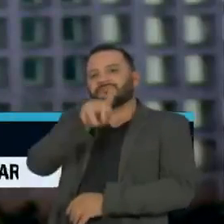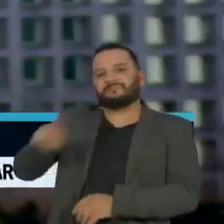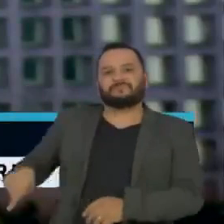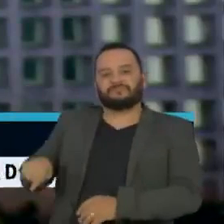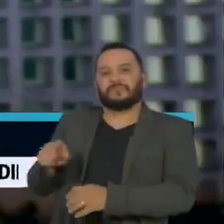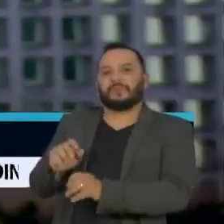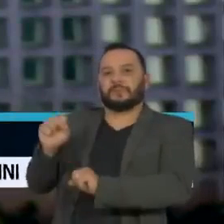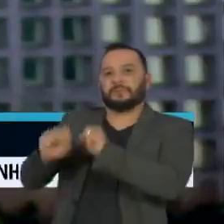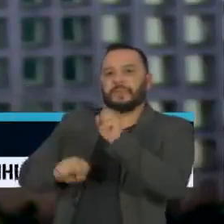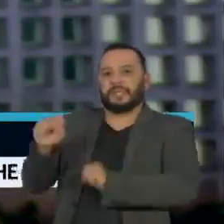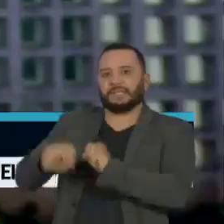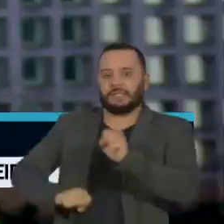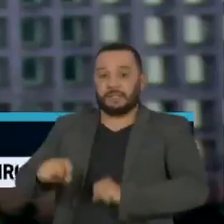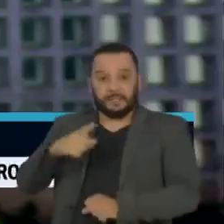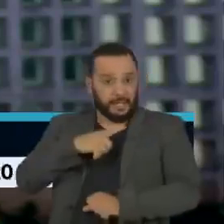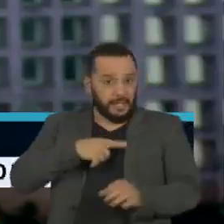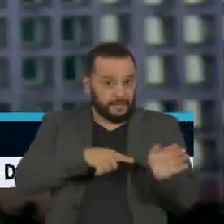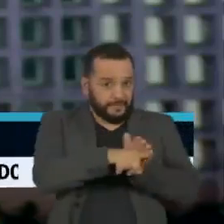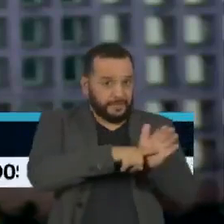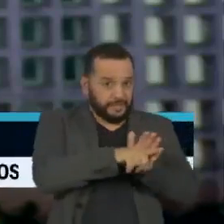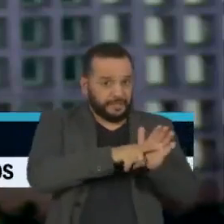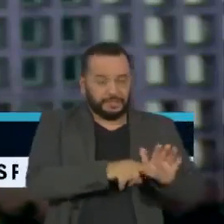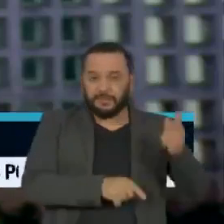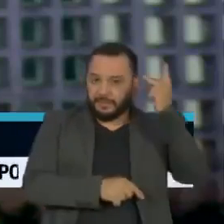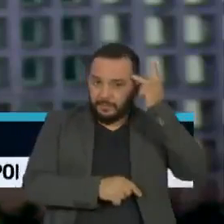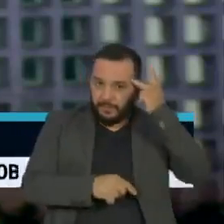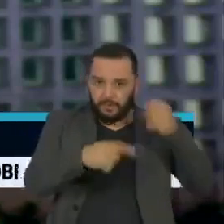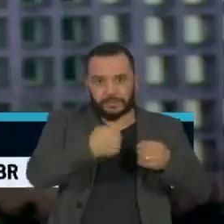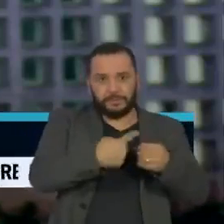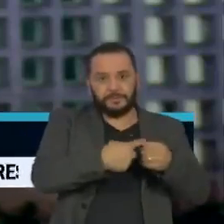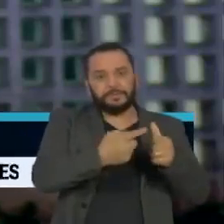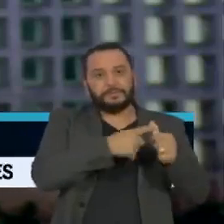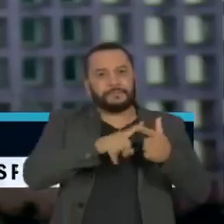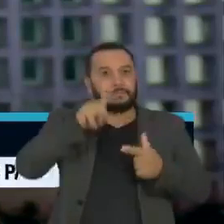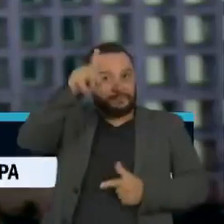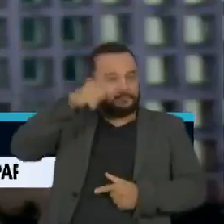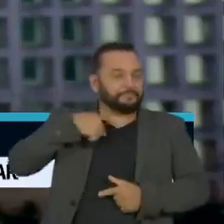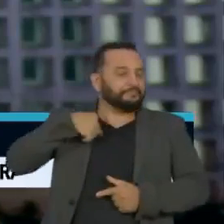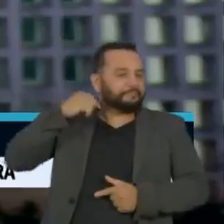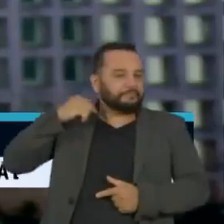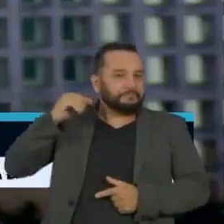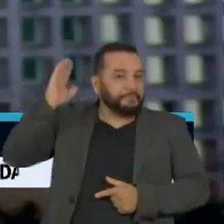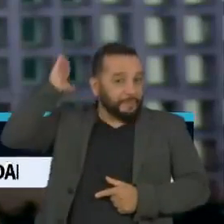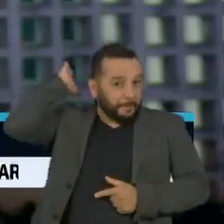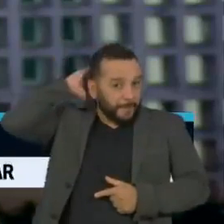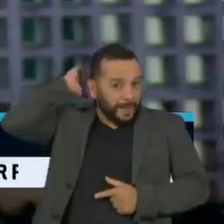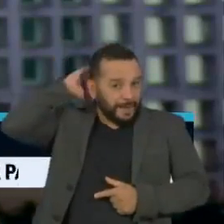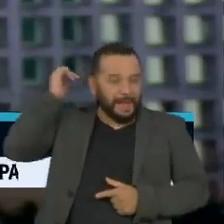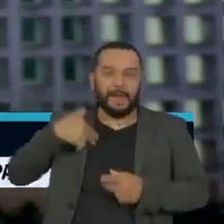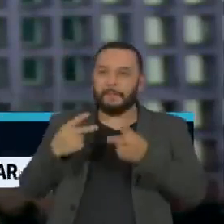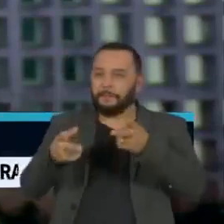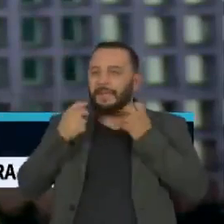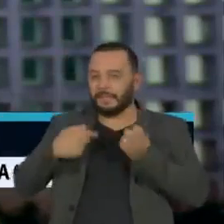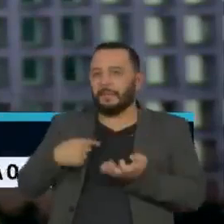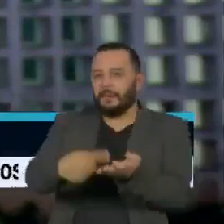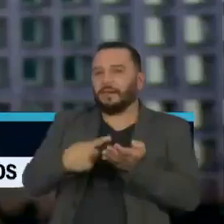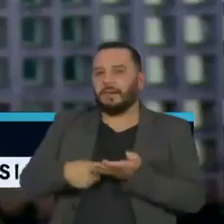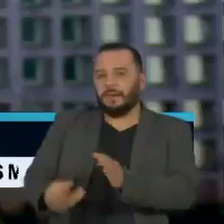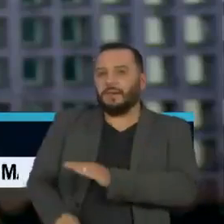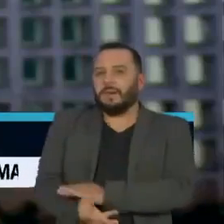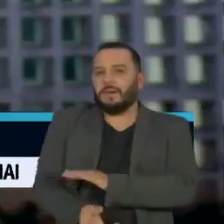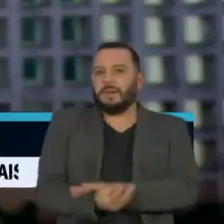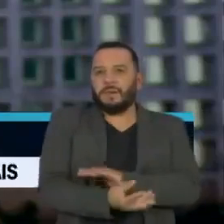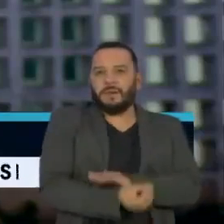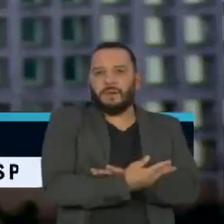Investigações paralelas no interior de São Paulo e no Pará identificaram um sofisticado esquema de corrupção. responsáveis por